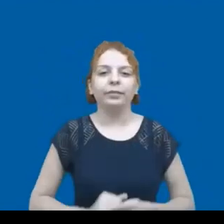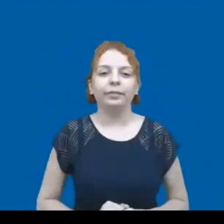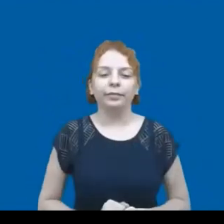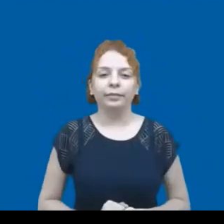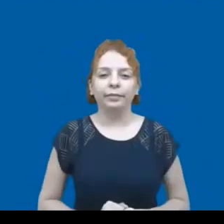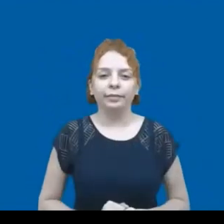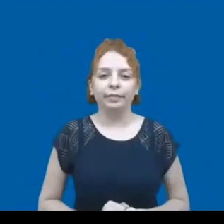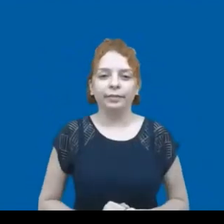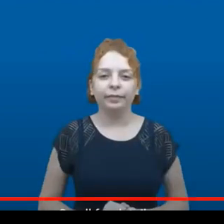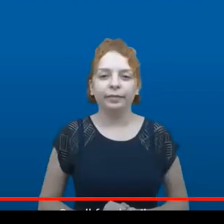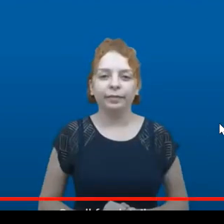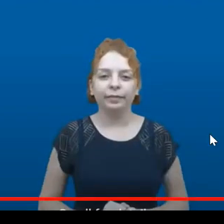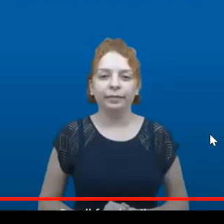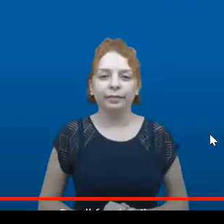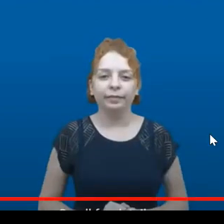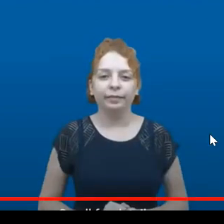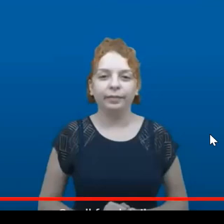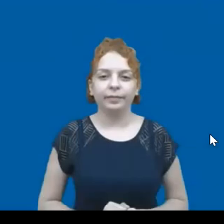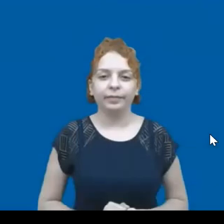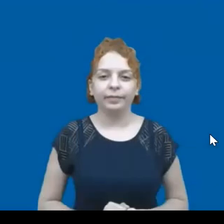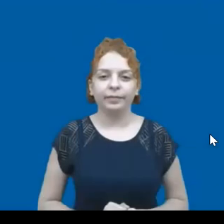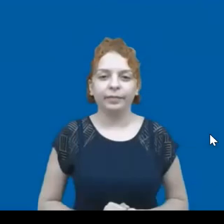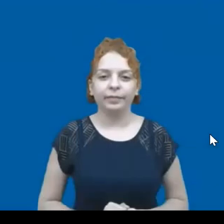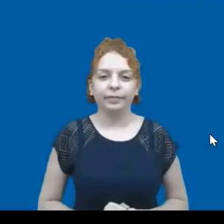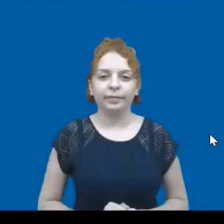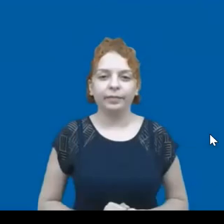sorriu. Isadora também sorriu.